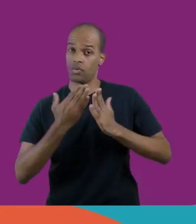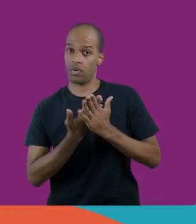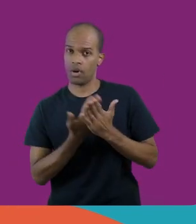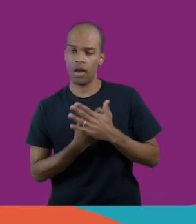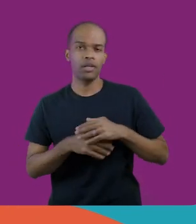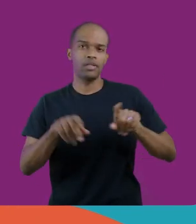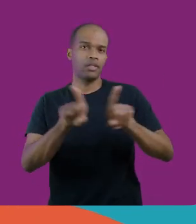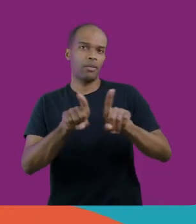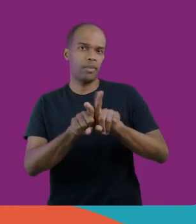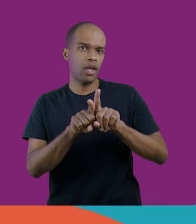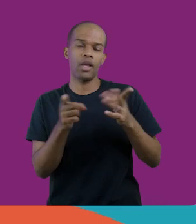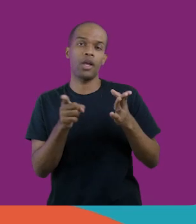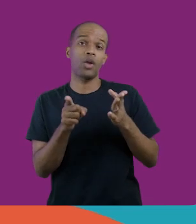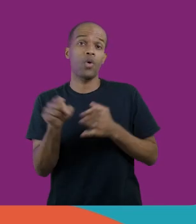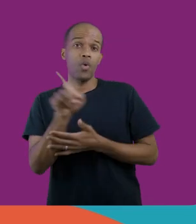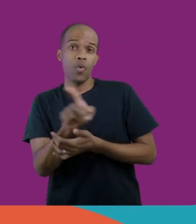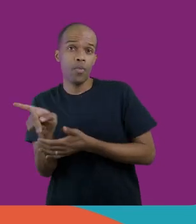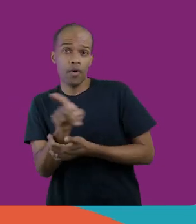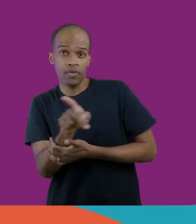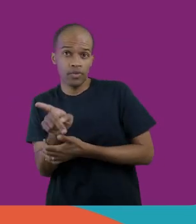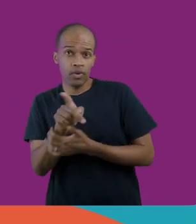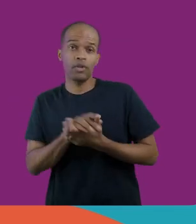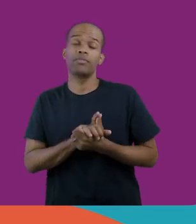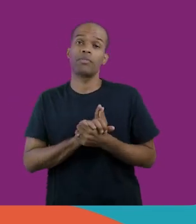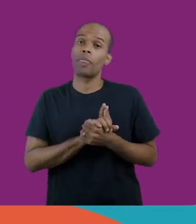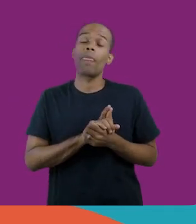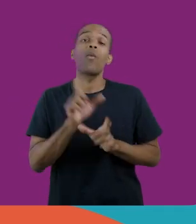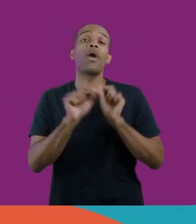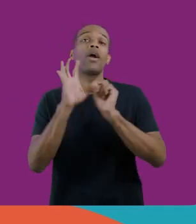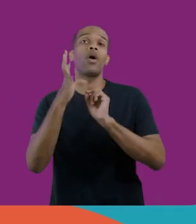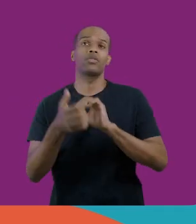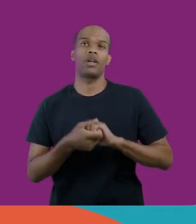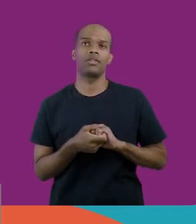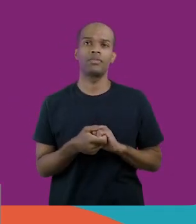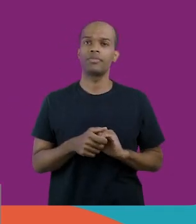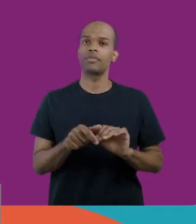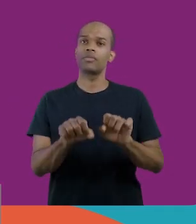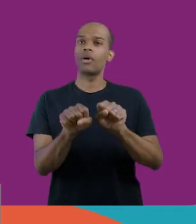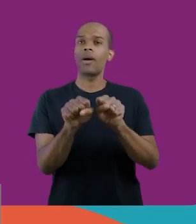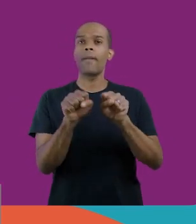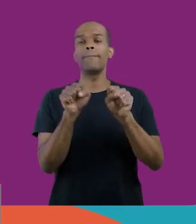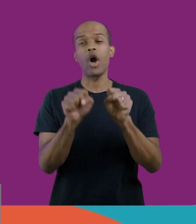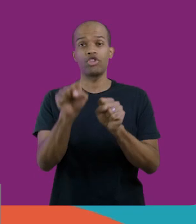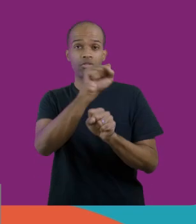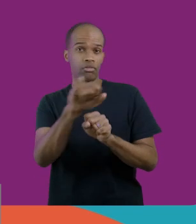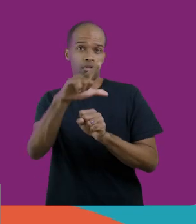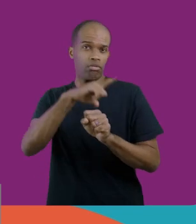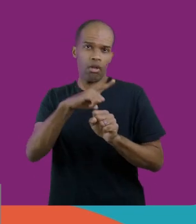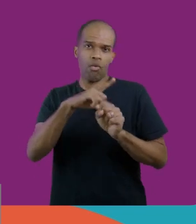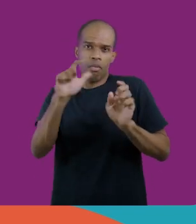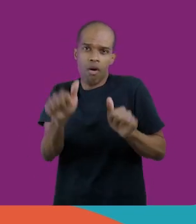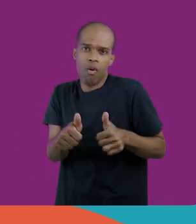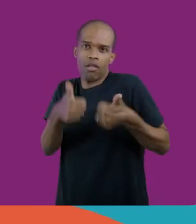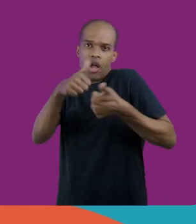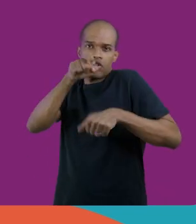escolar, tanto pelo professor também, o ocorre? eles podem ter, se tiver uma